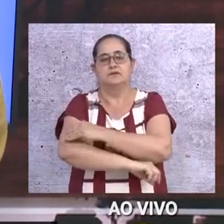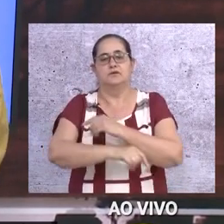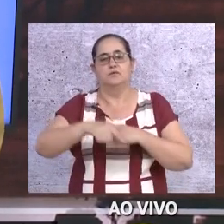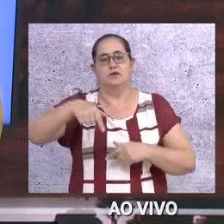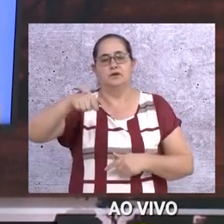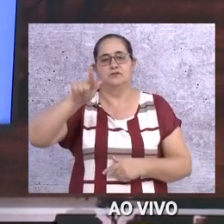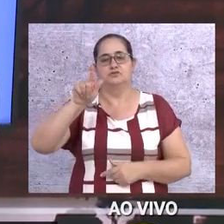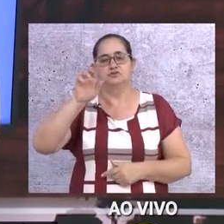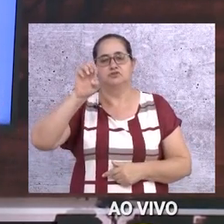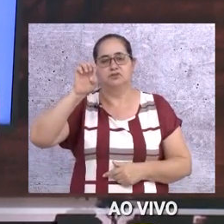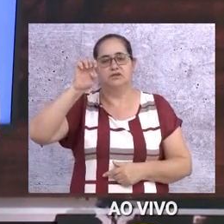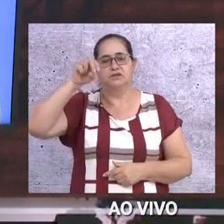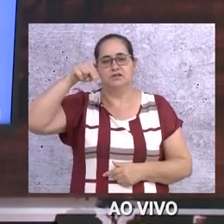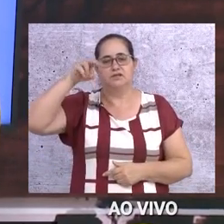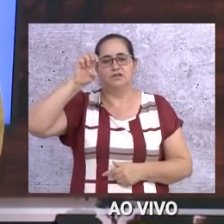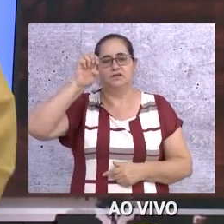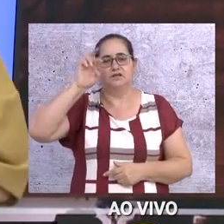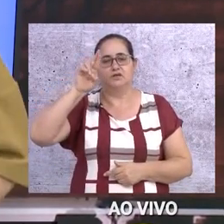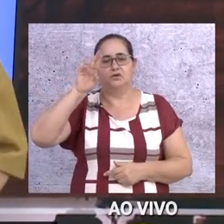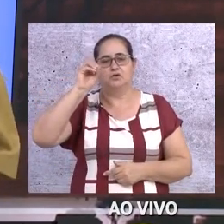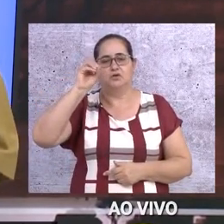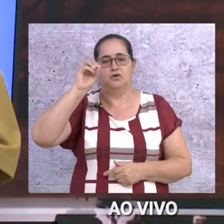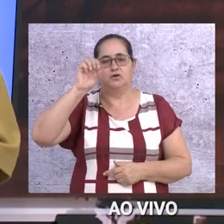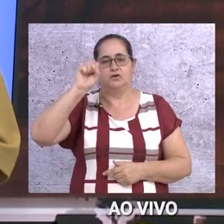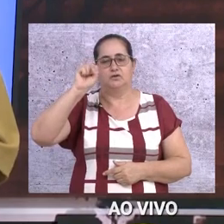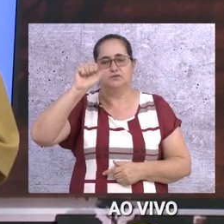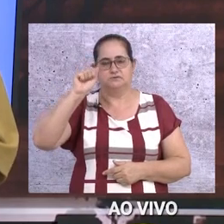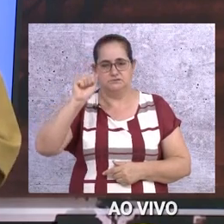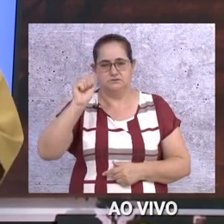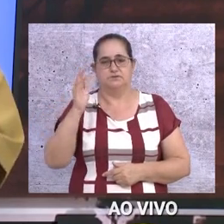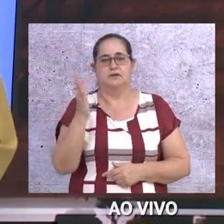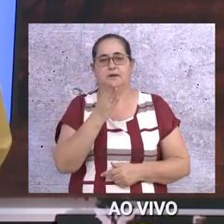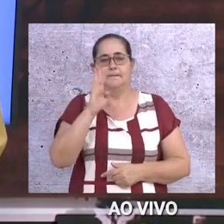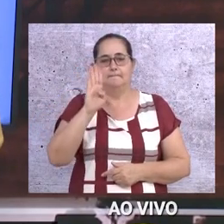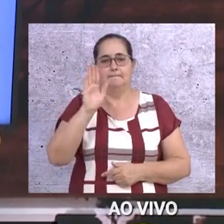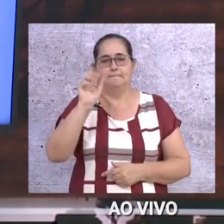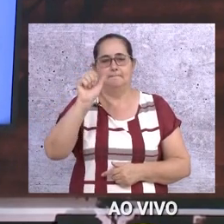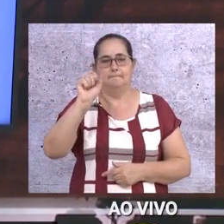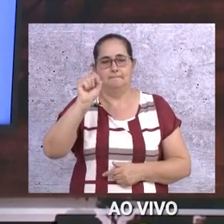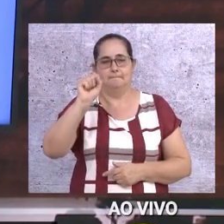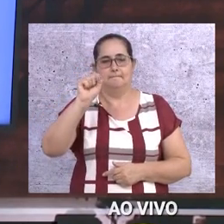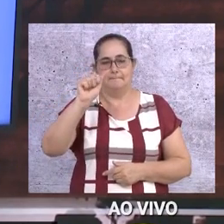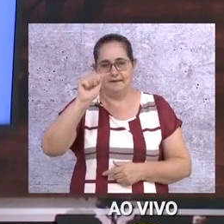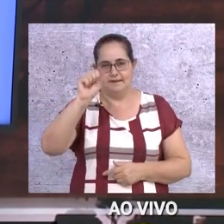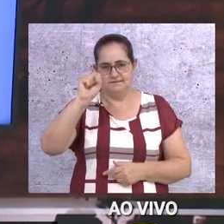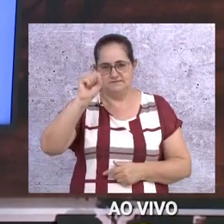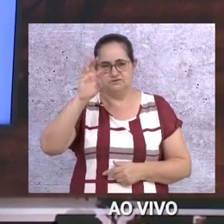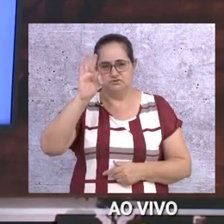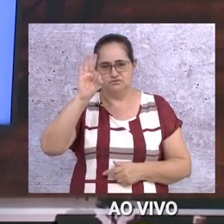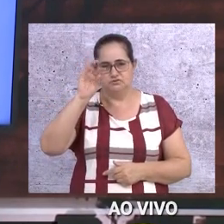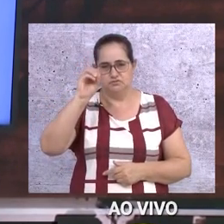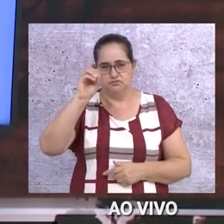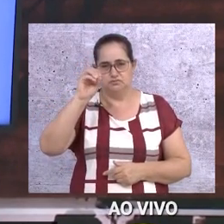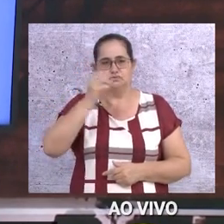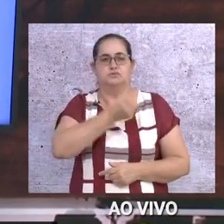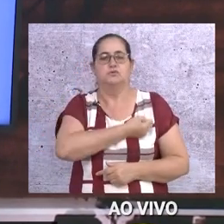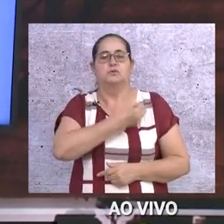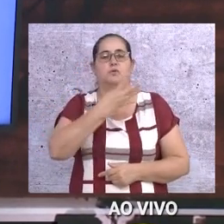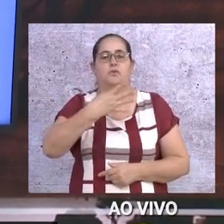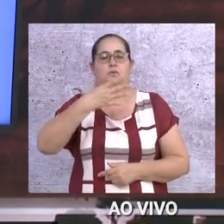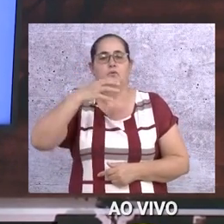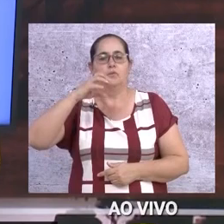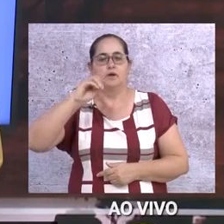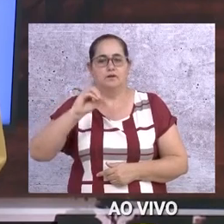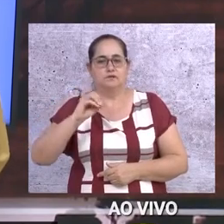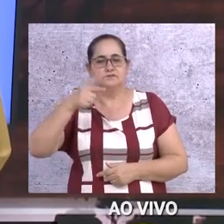centro, Bernardino com a... Com a Generosa Bastos, Tá, E ali no número 4075,